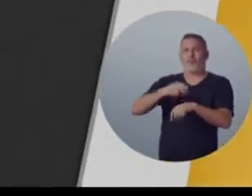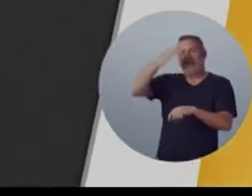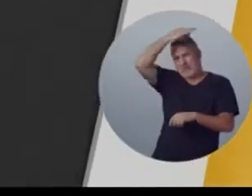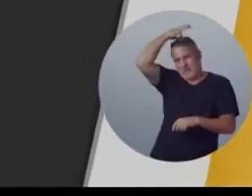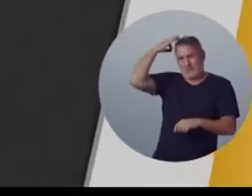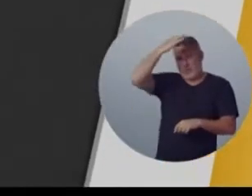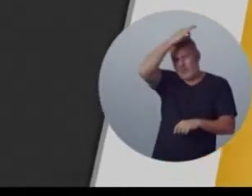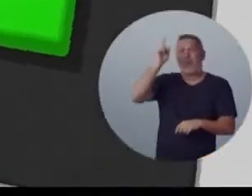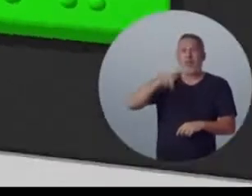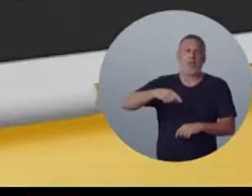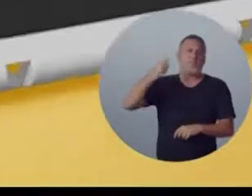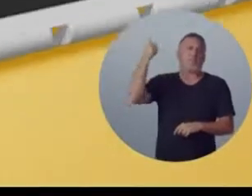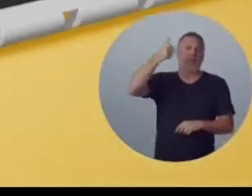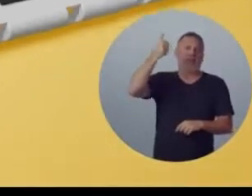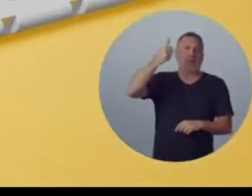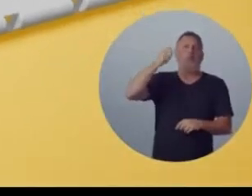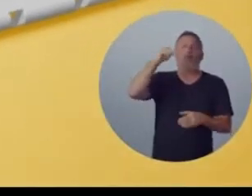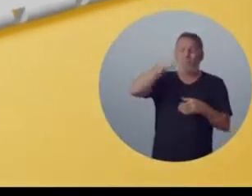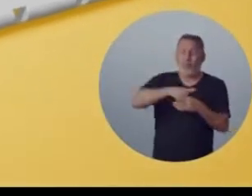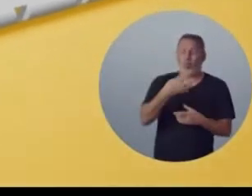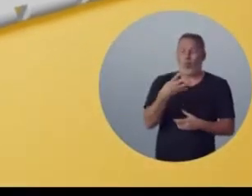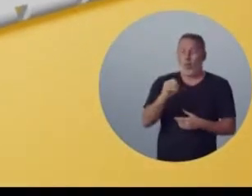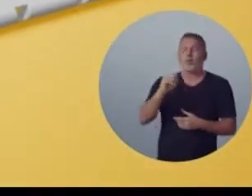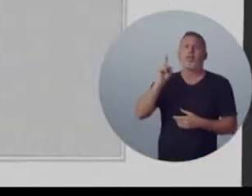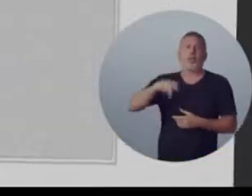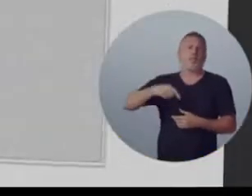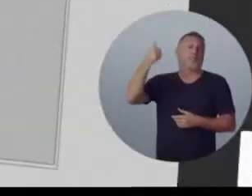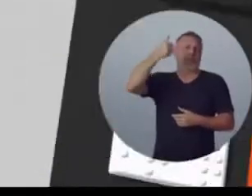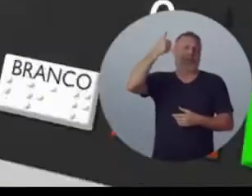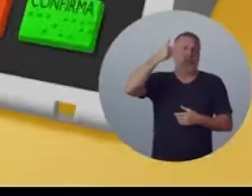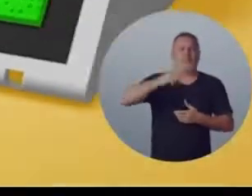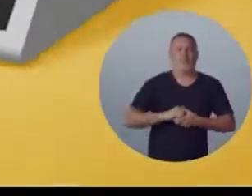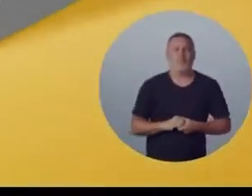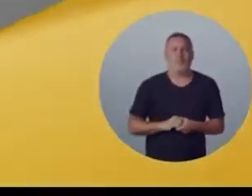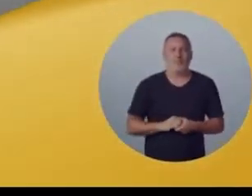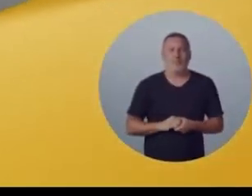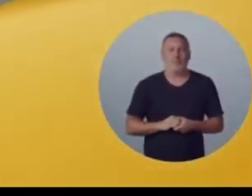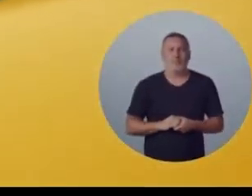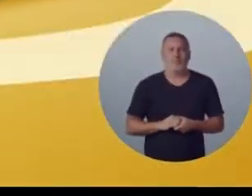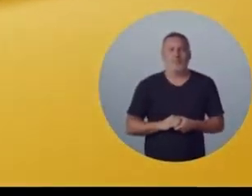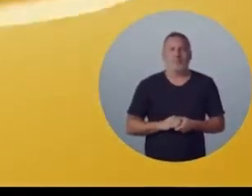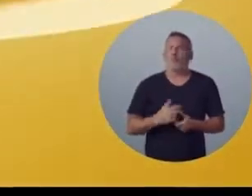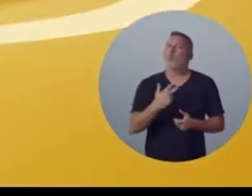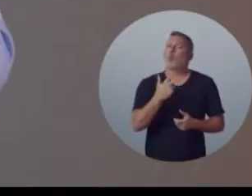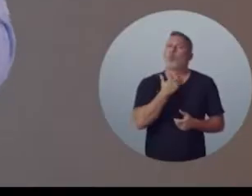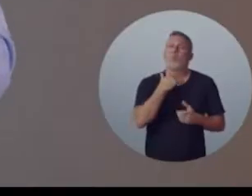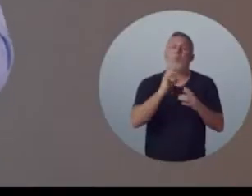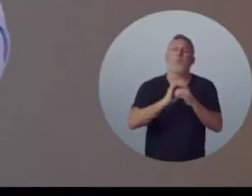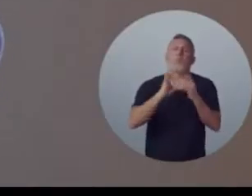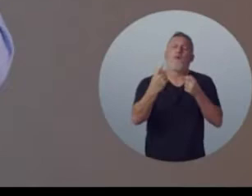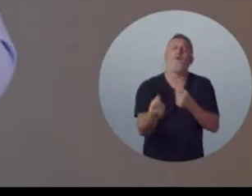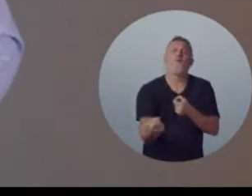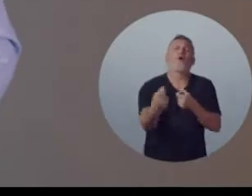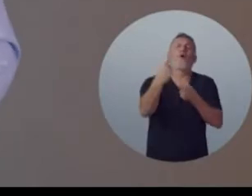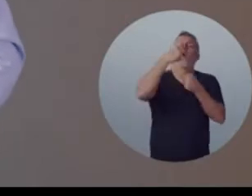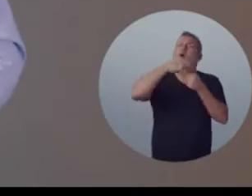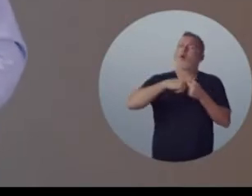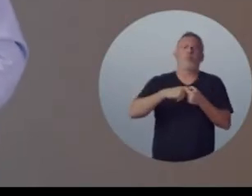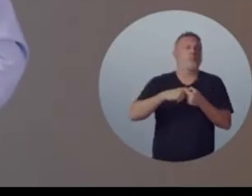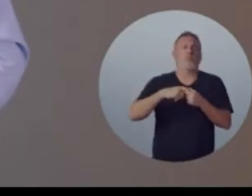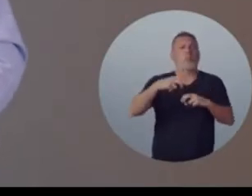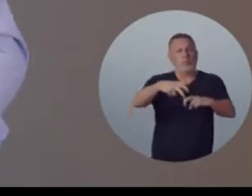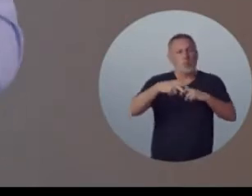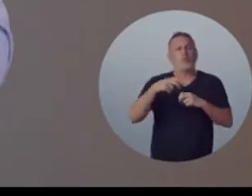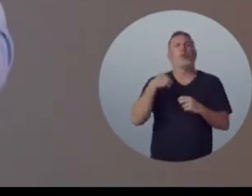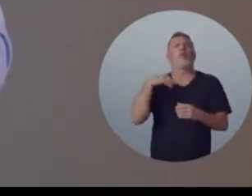agora é só confirmar. Espírito Santo em primeiro lugar. Vote 40 em primeiro lugar. Não podemos permitir